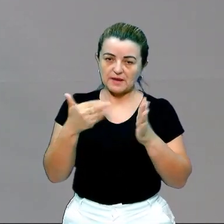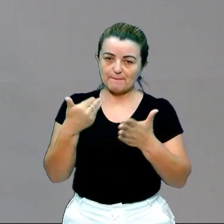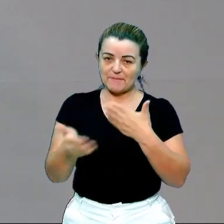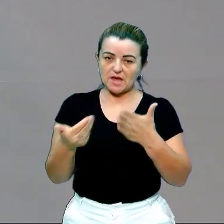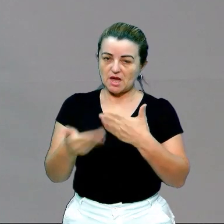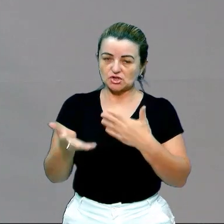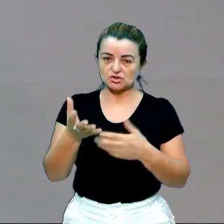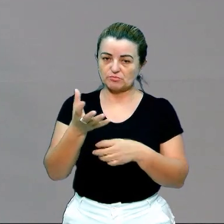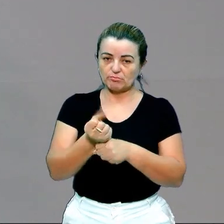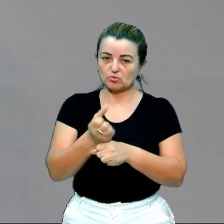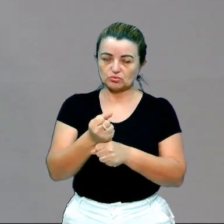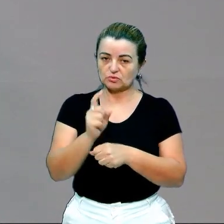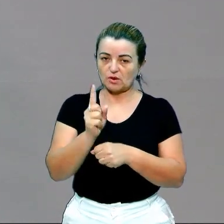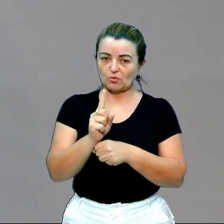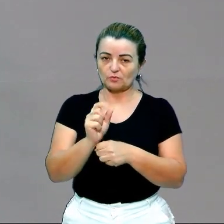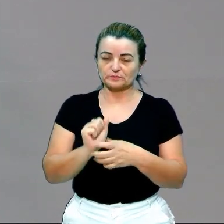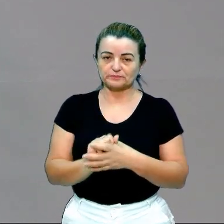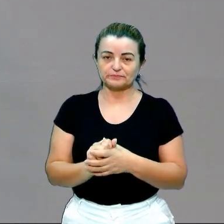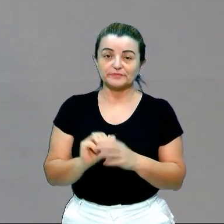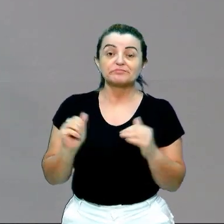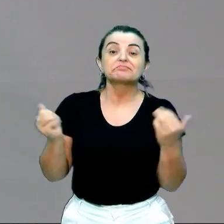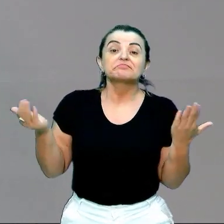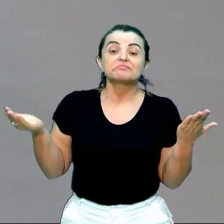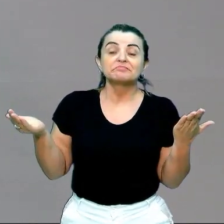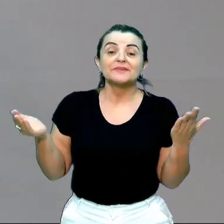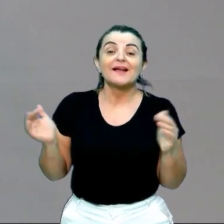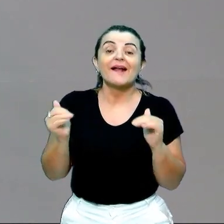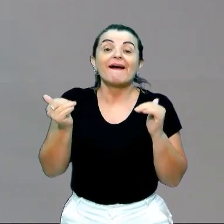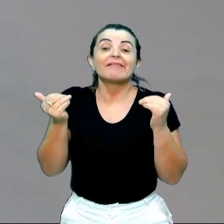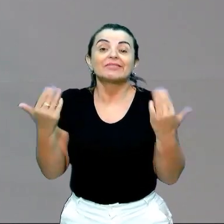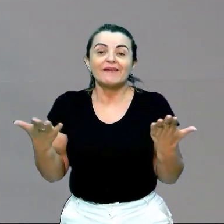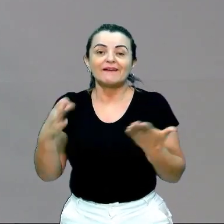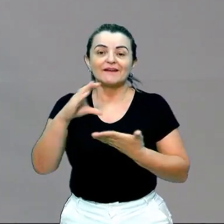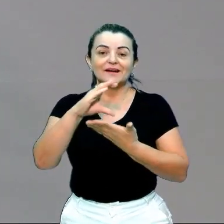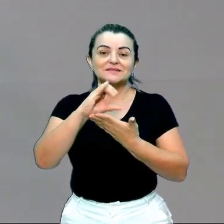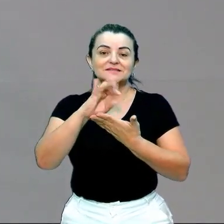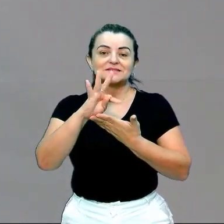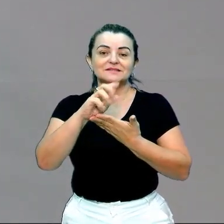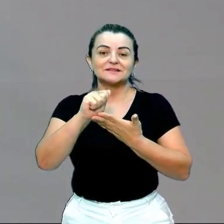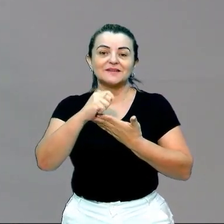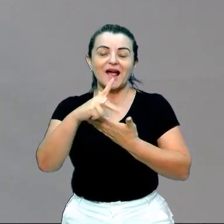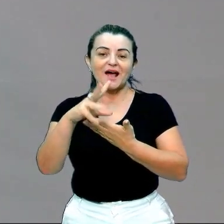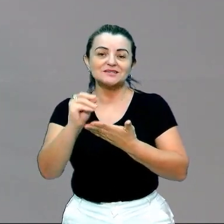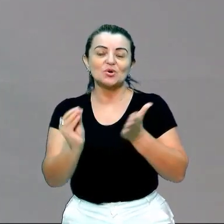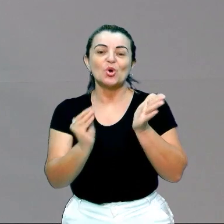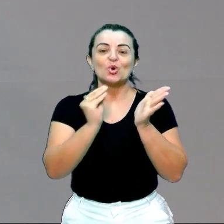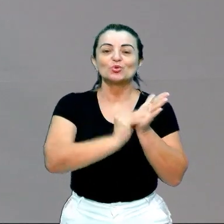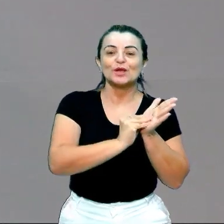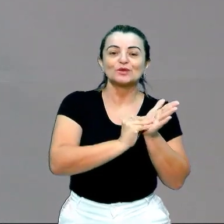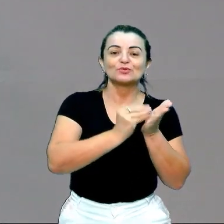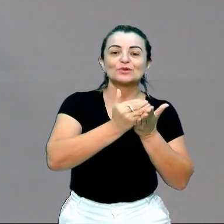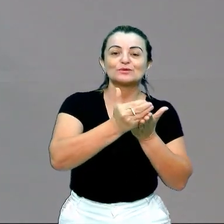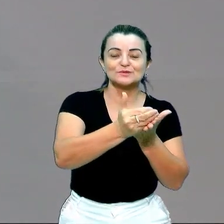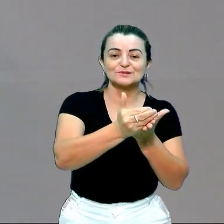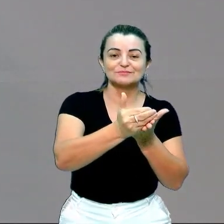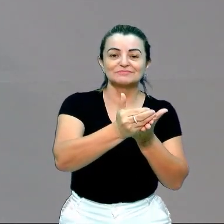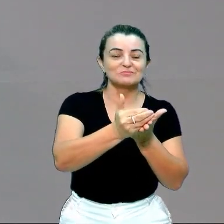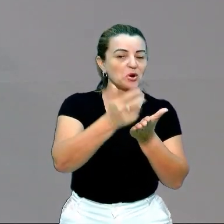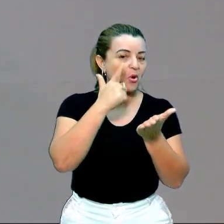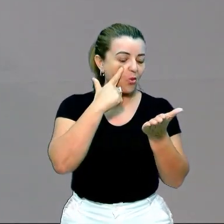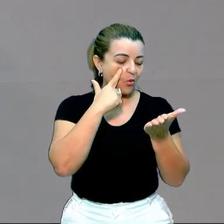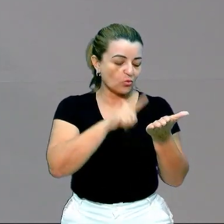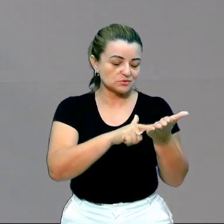ponto por isso. Aí você diz assim, e aí professora, cadê a citação dentro dessa introdução? Porque eu não